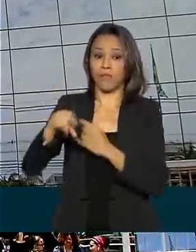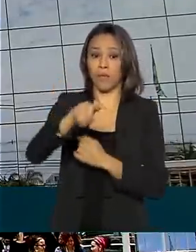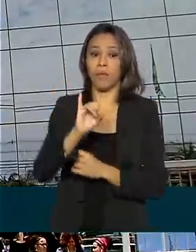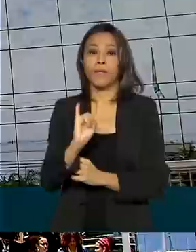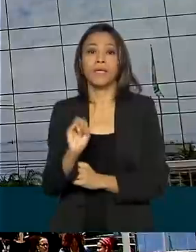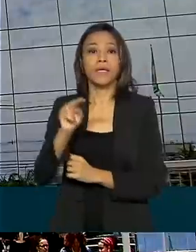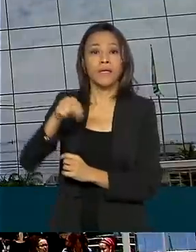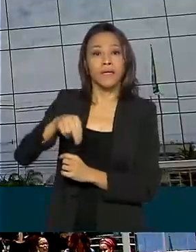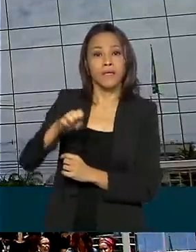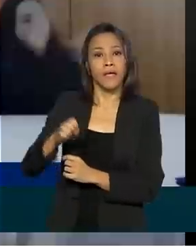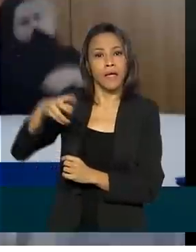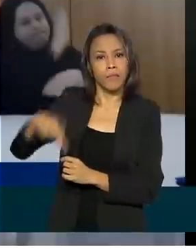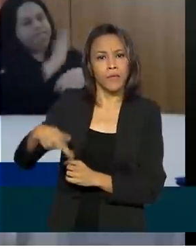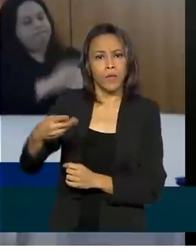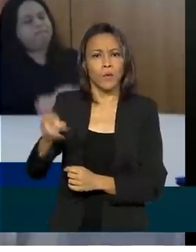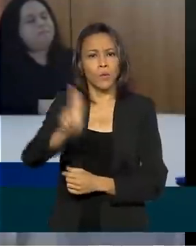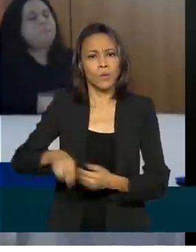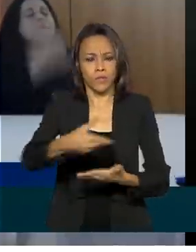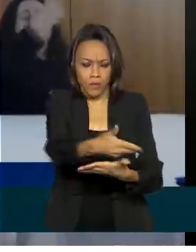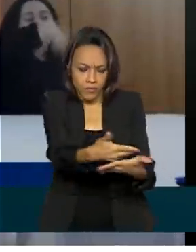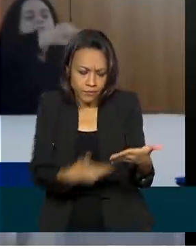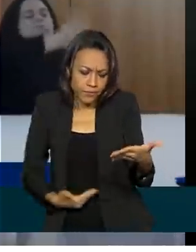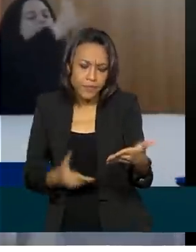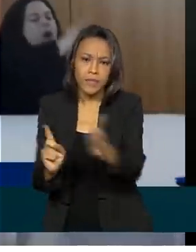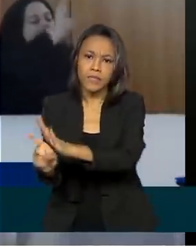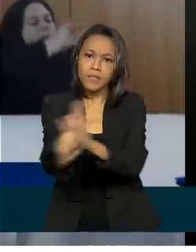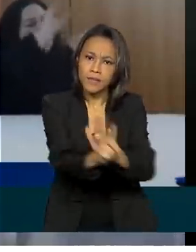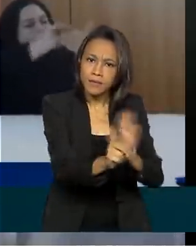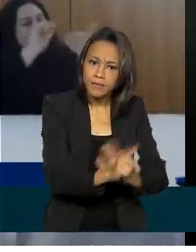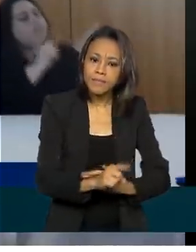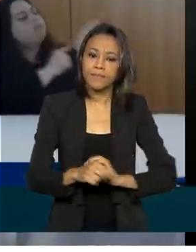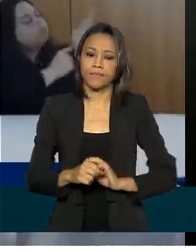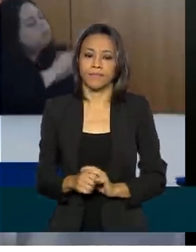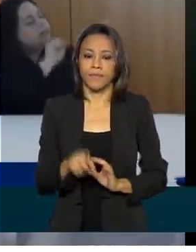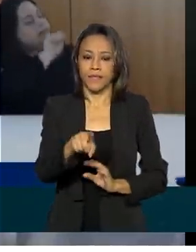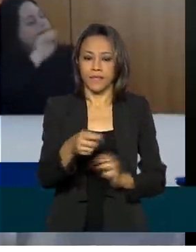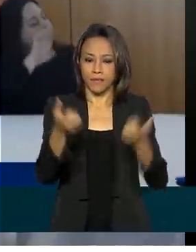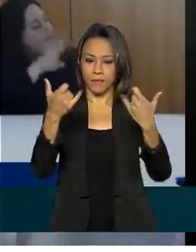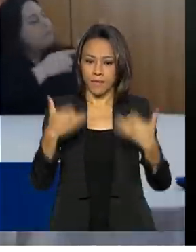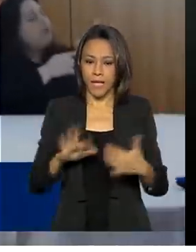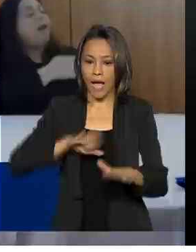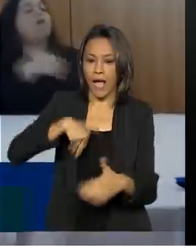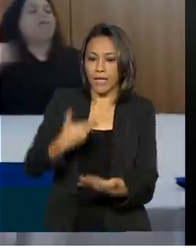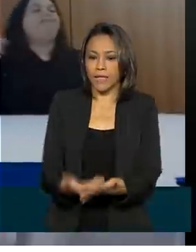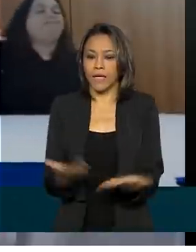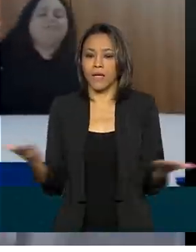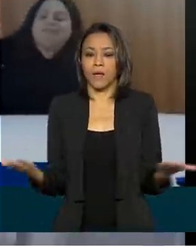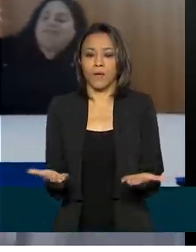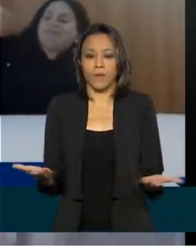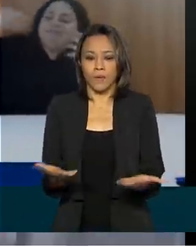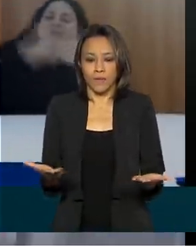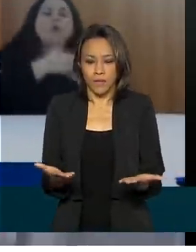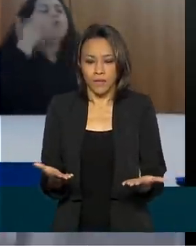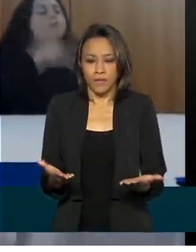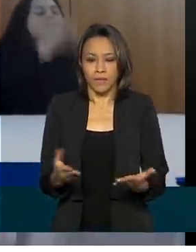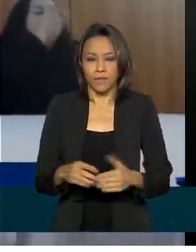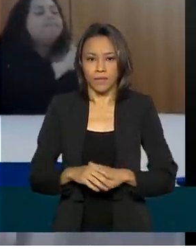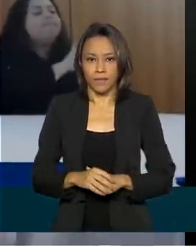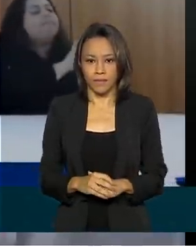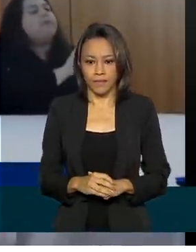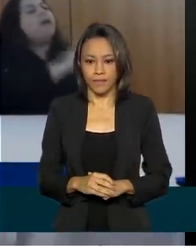testes e questionários. Os dados do SAEB, dessa forma, até hoje contribuem decisivamente